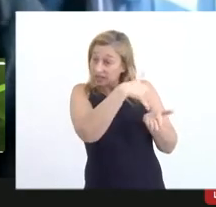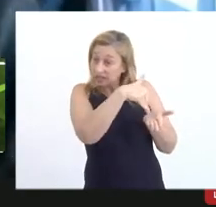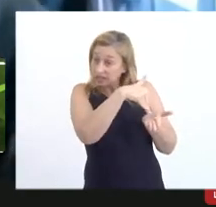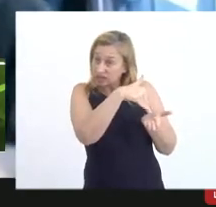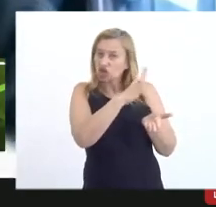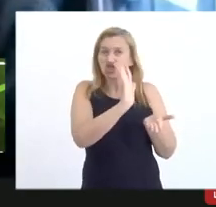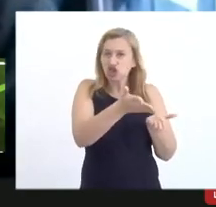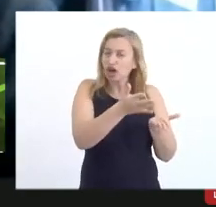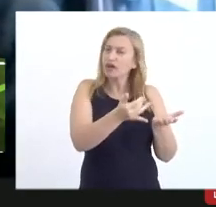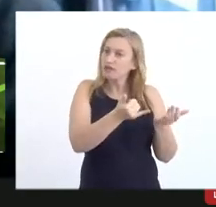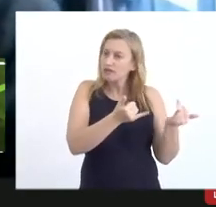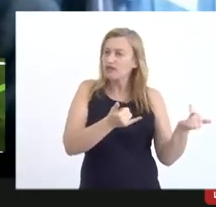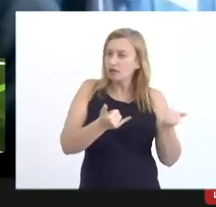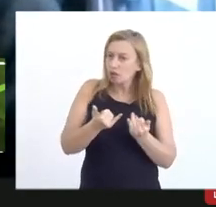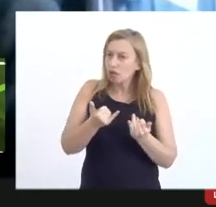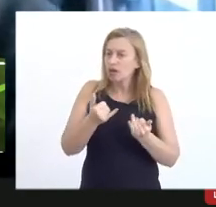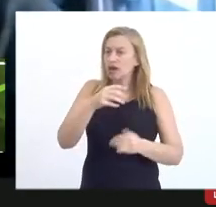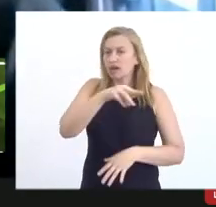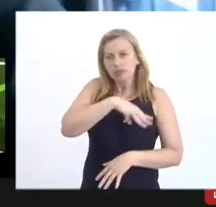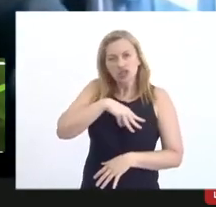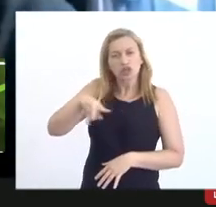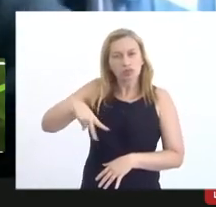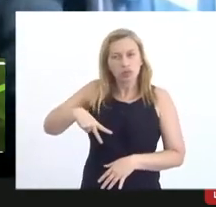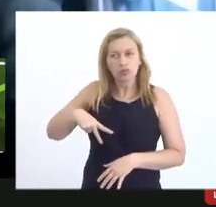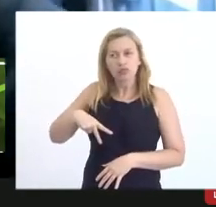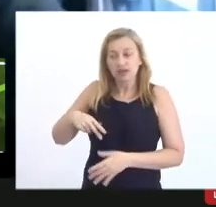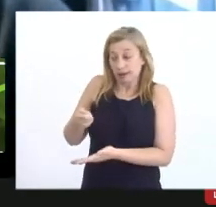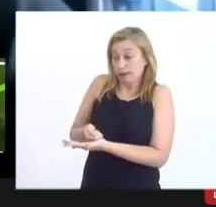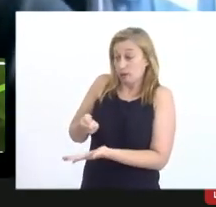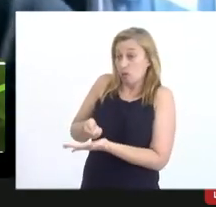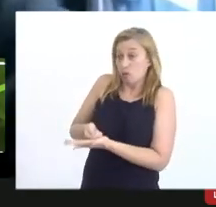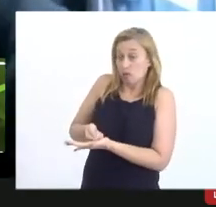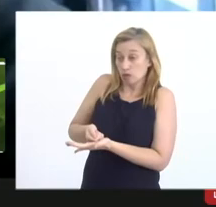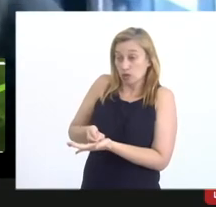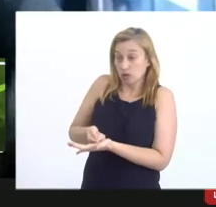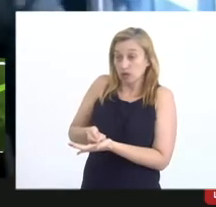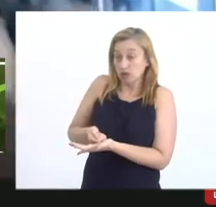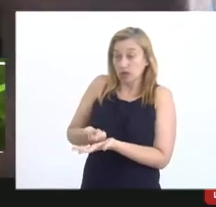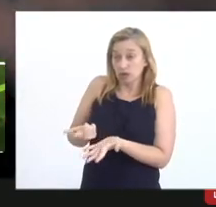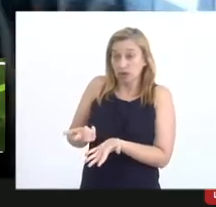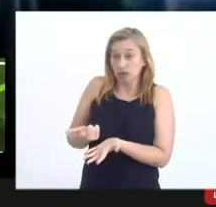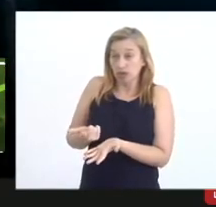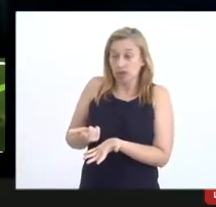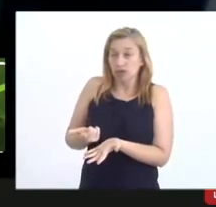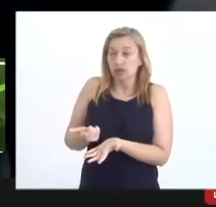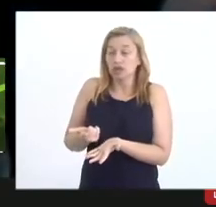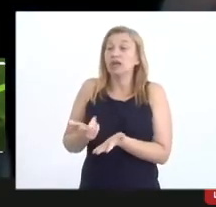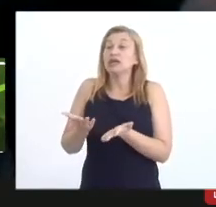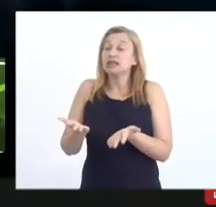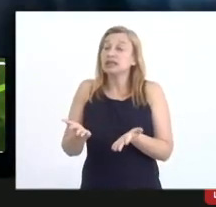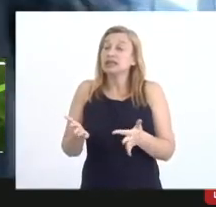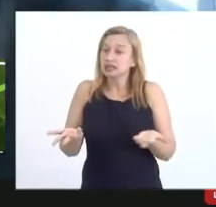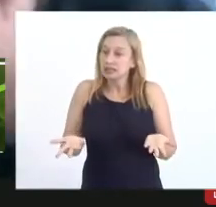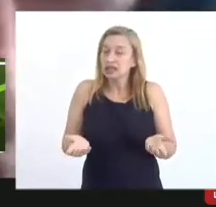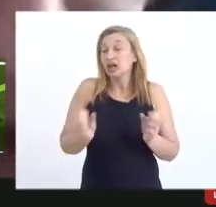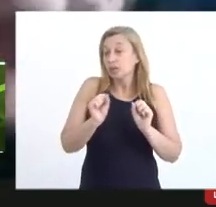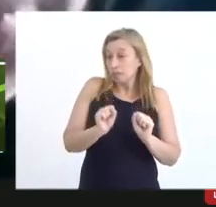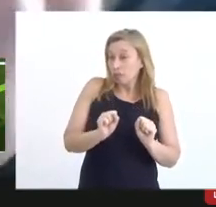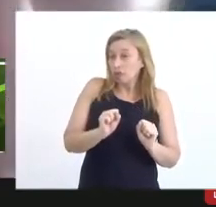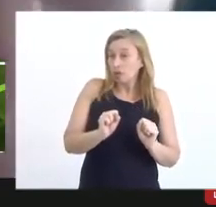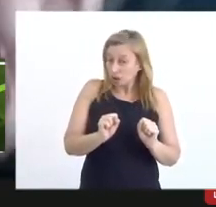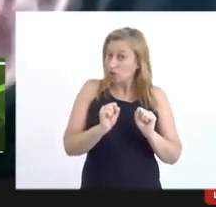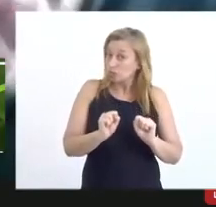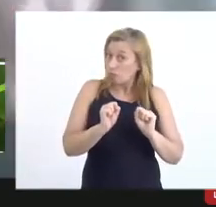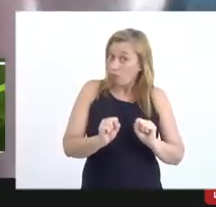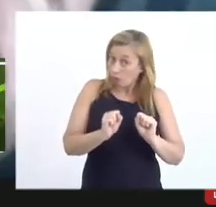já falou que o MP fica em cima deles quando eles fazem por amostragem fazem assim ah não mas está dizendo que pode sim mas está dizendo